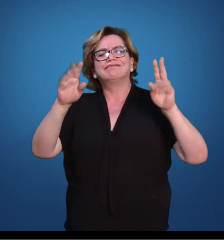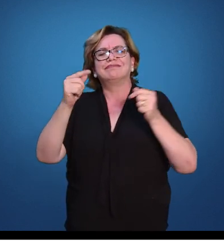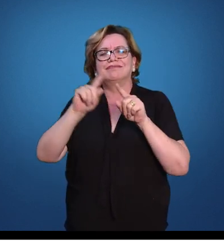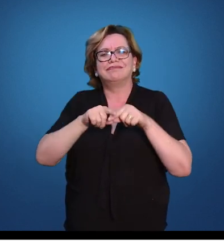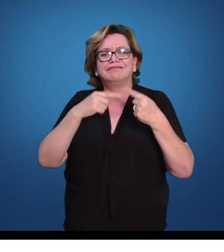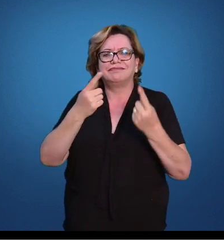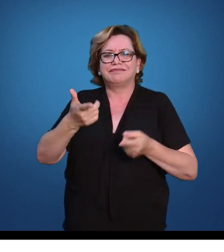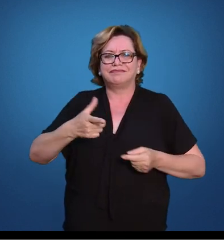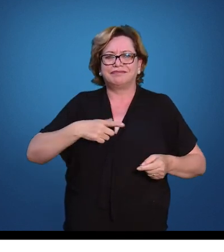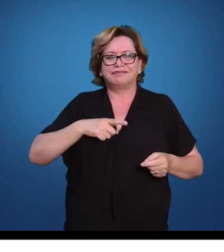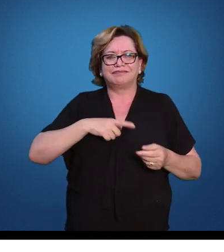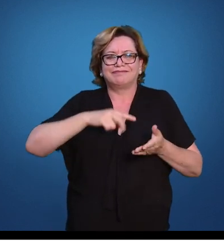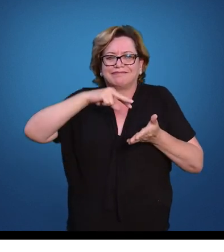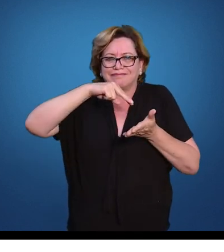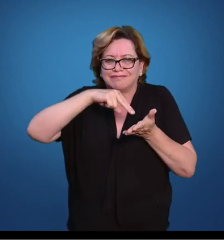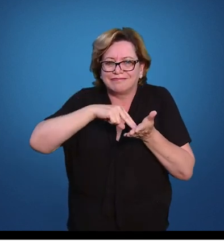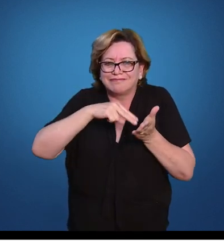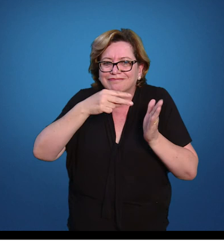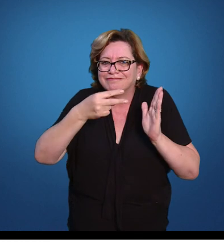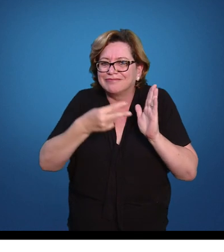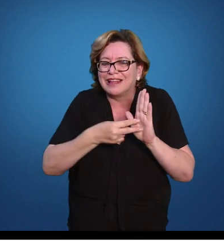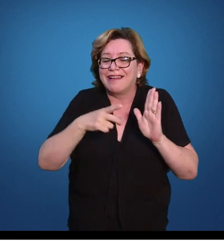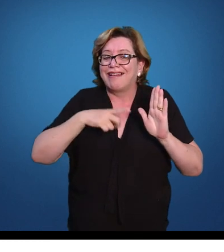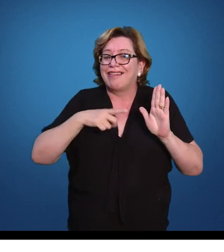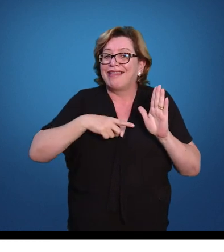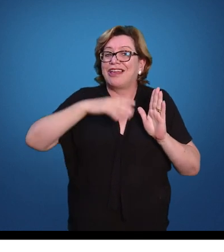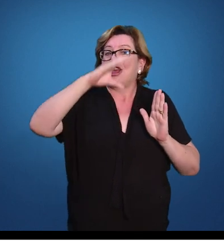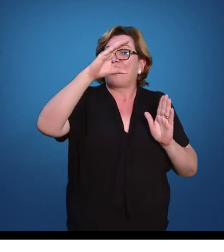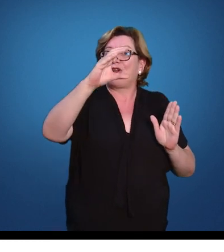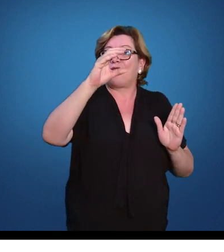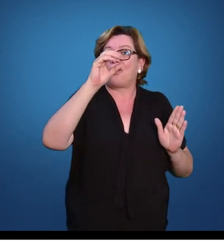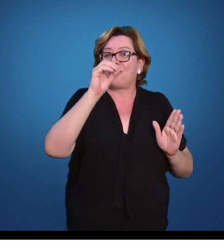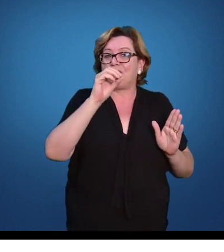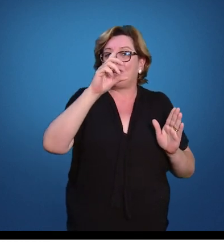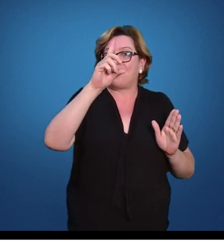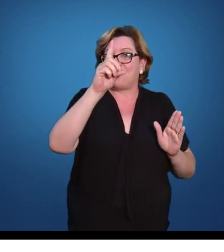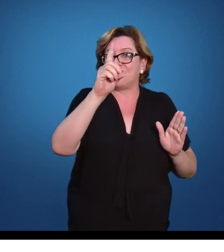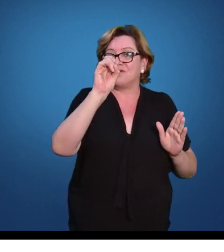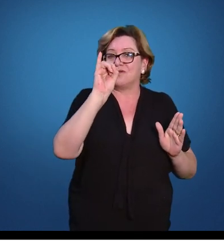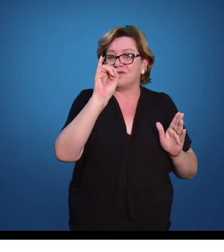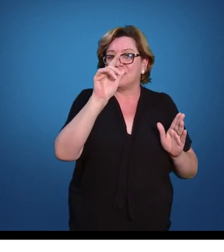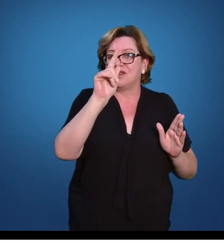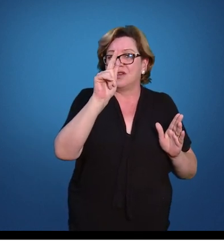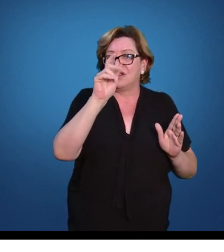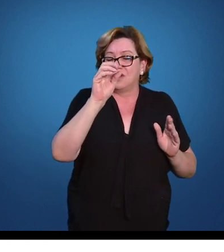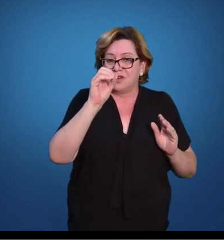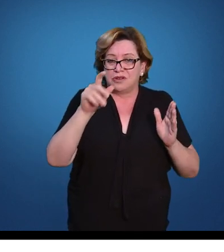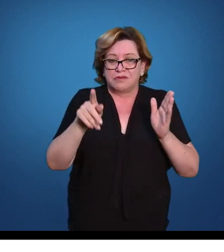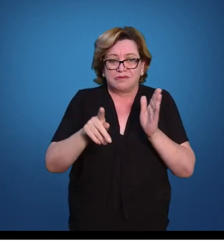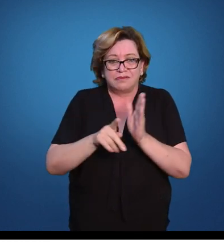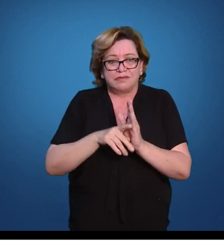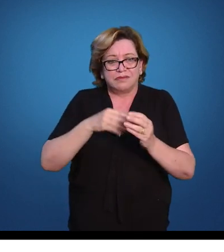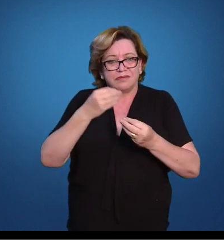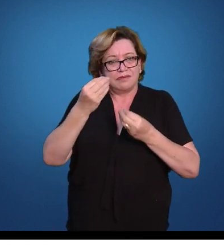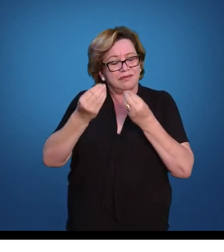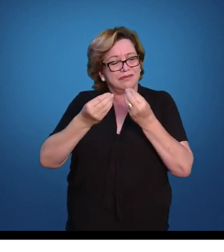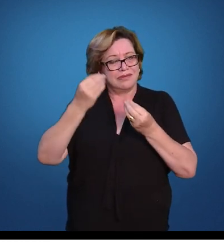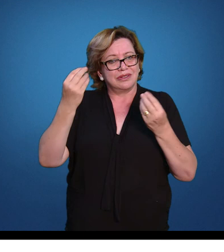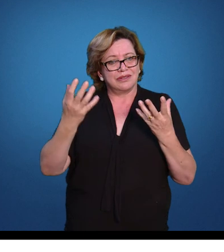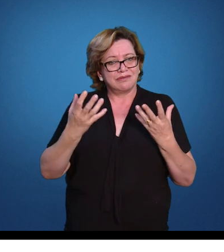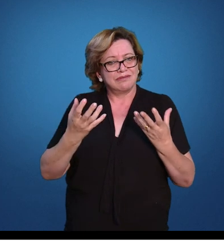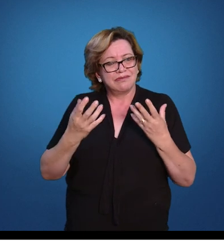mas que existe um código, uma estrutura e que implica a produção de sentidos. É isso que nós